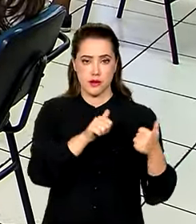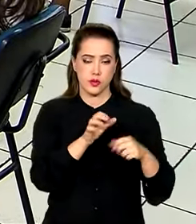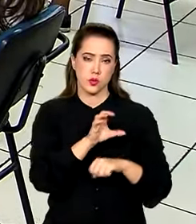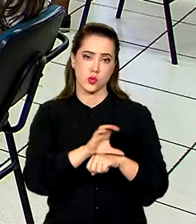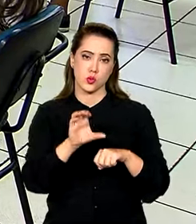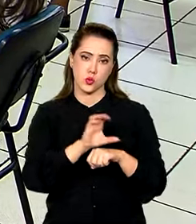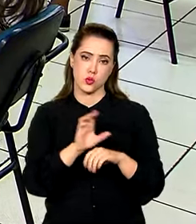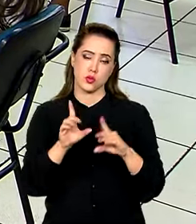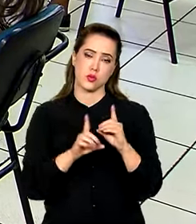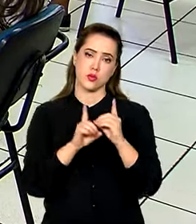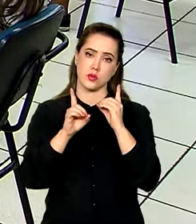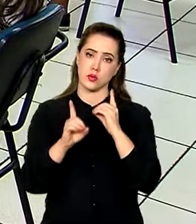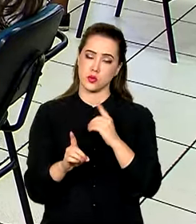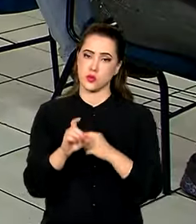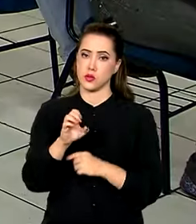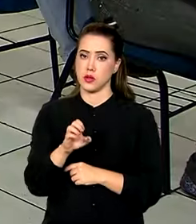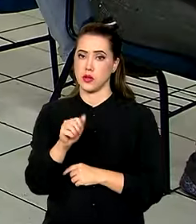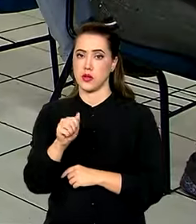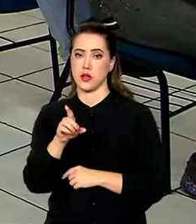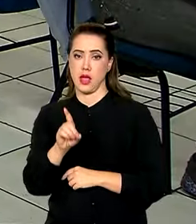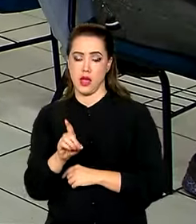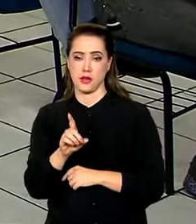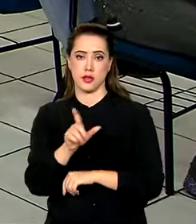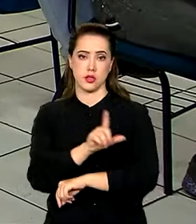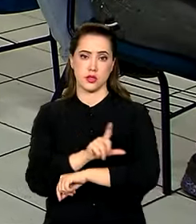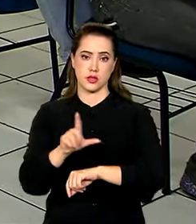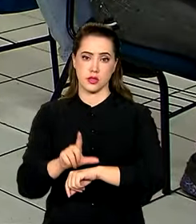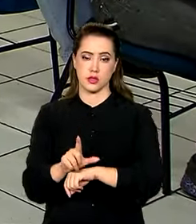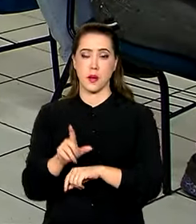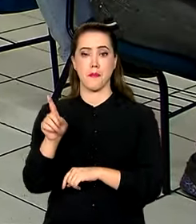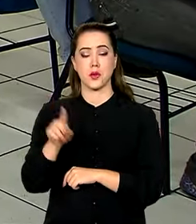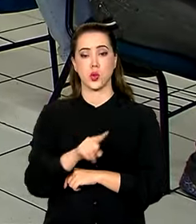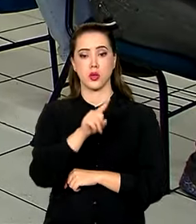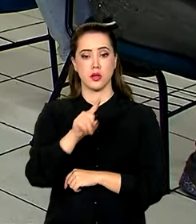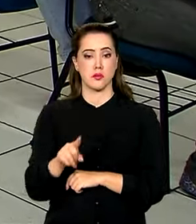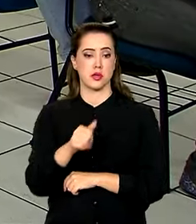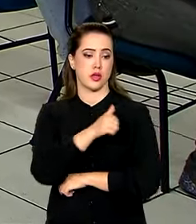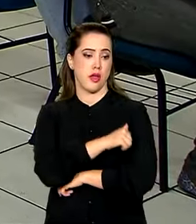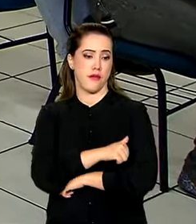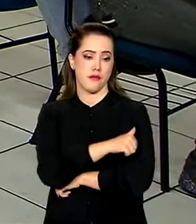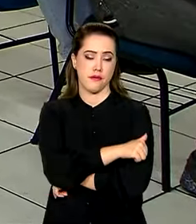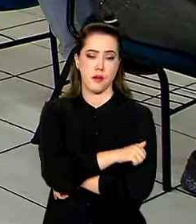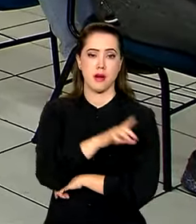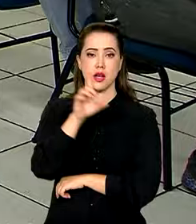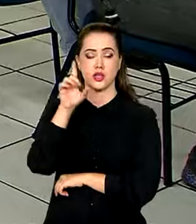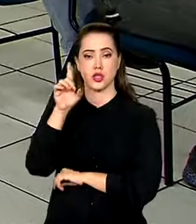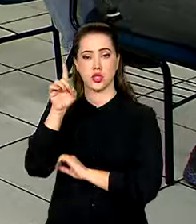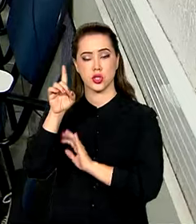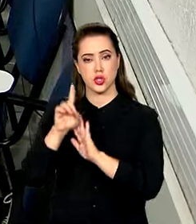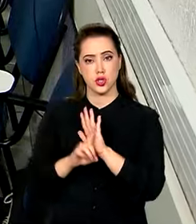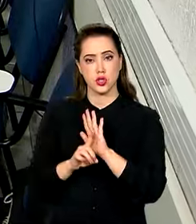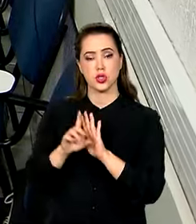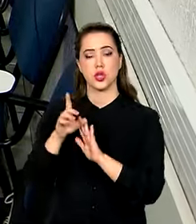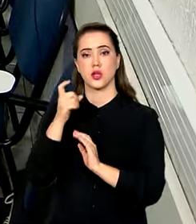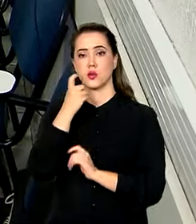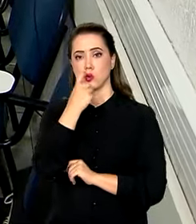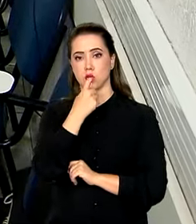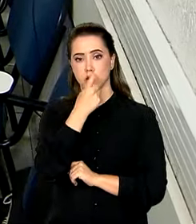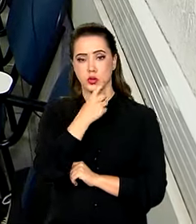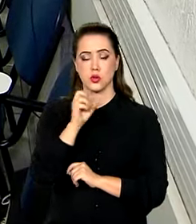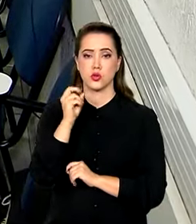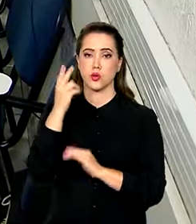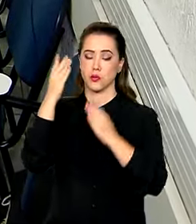cursos EADs de licenciatura, a proibição de que enfermagem, direito, odontologia e psicologia sejam à